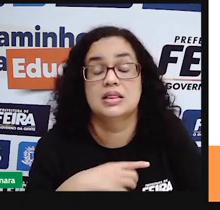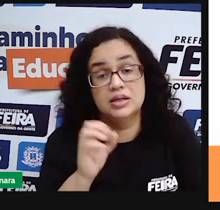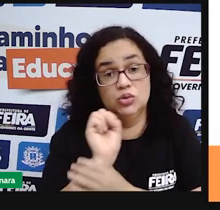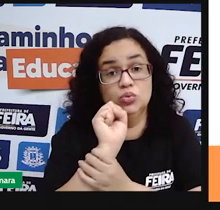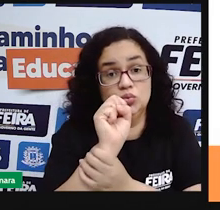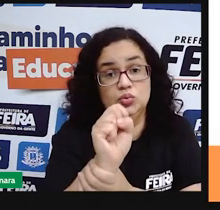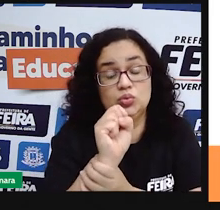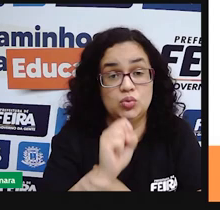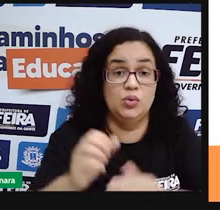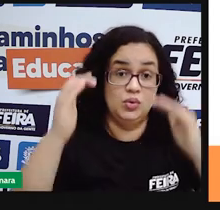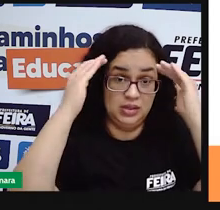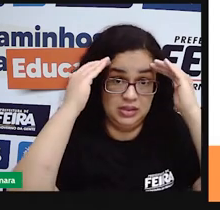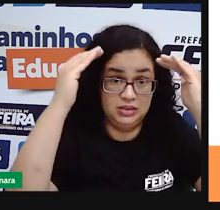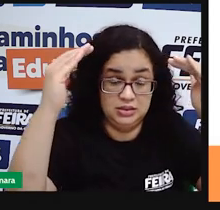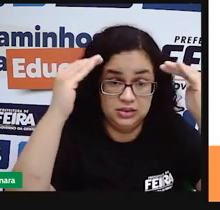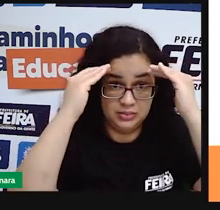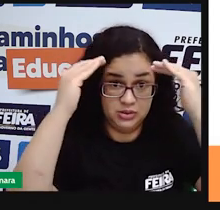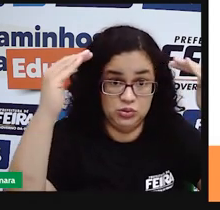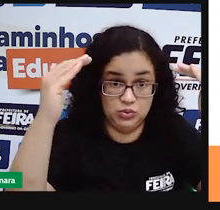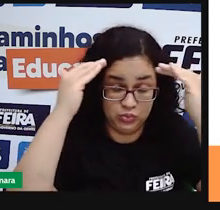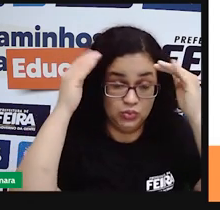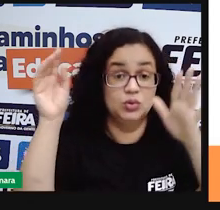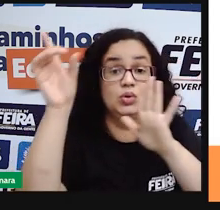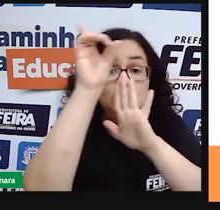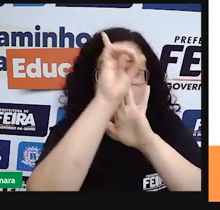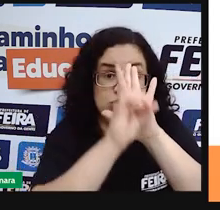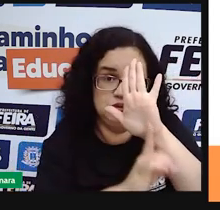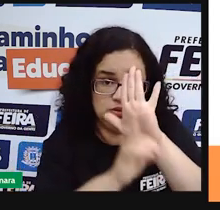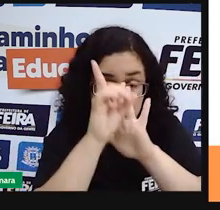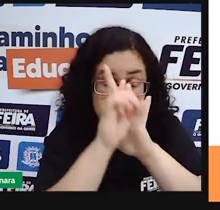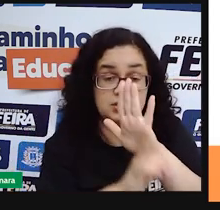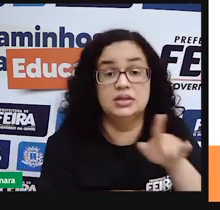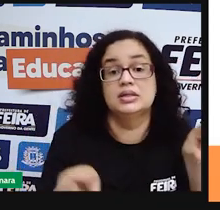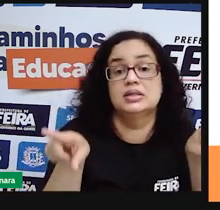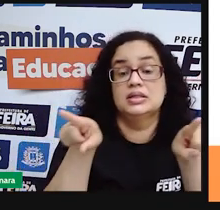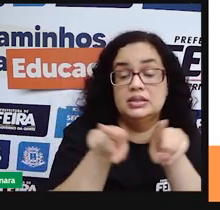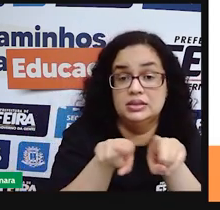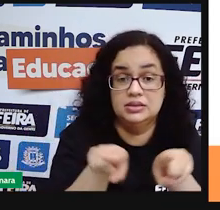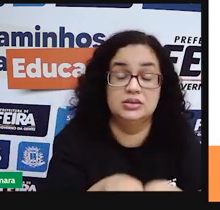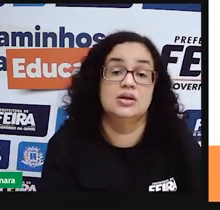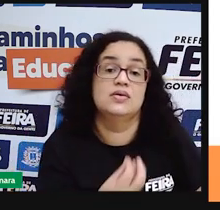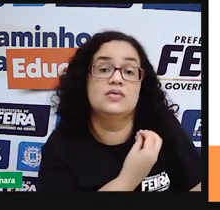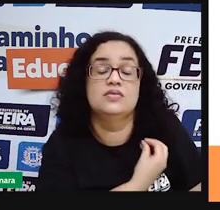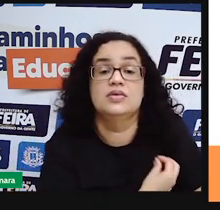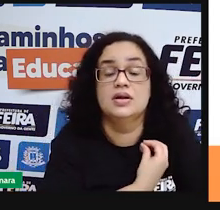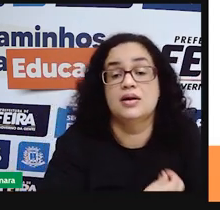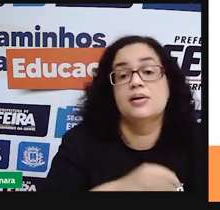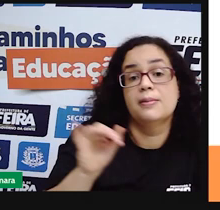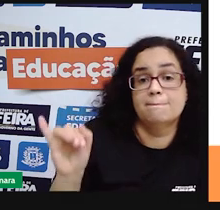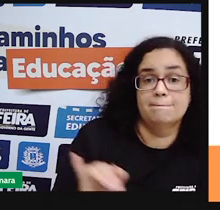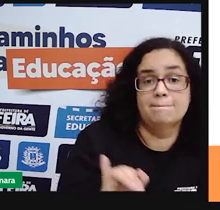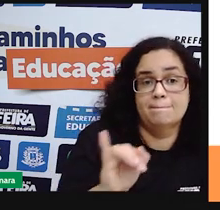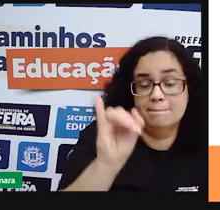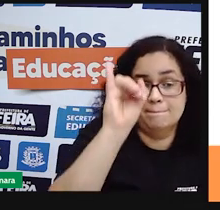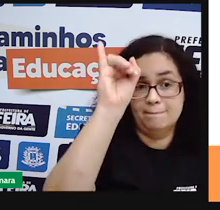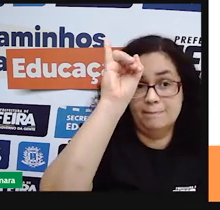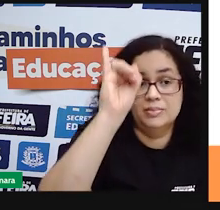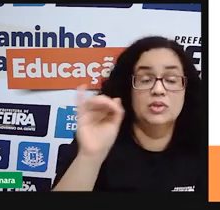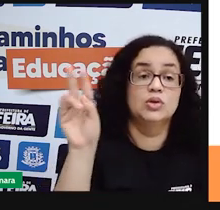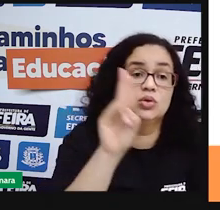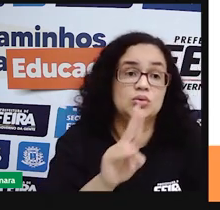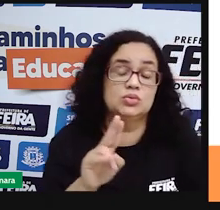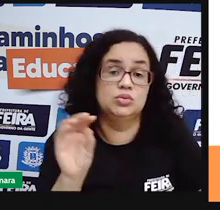respeito por completo dos direitos e também a visualização da importância do índio para a sociedade